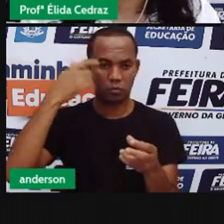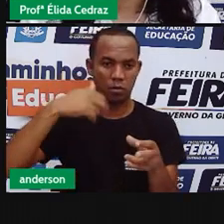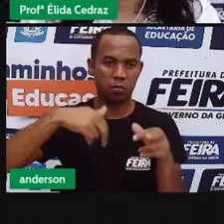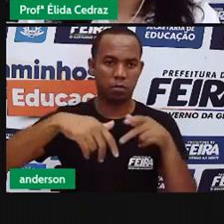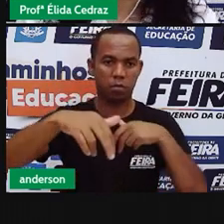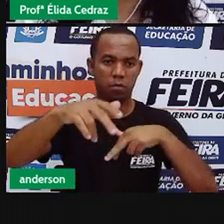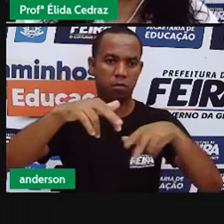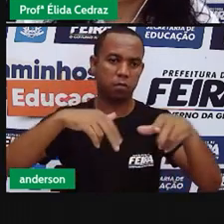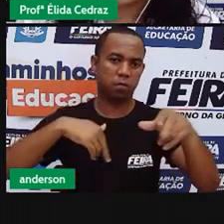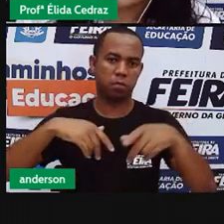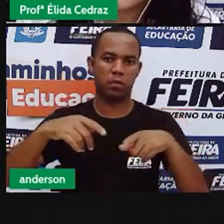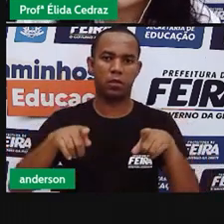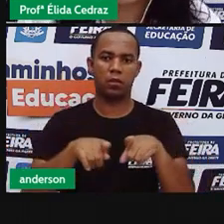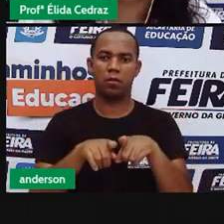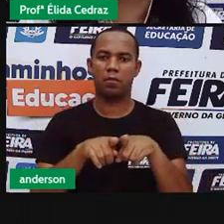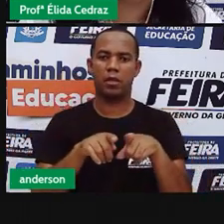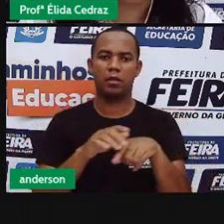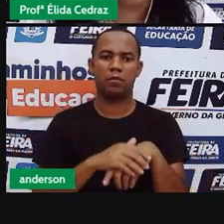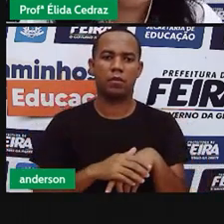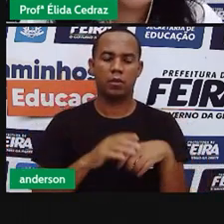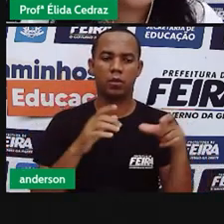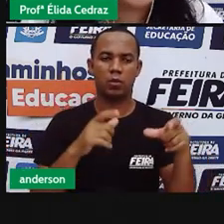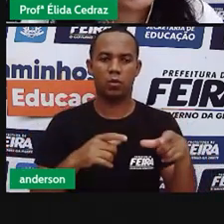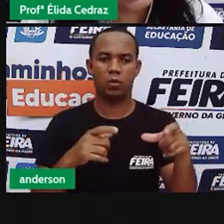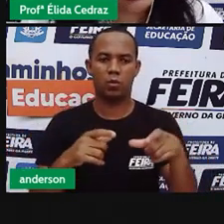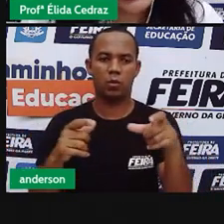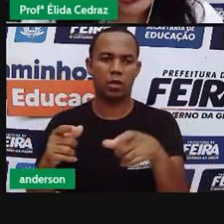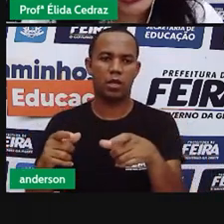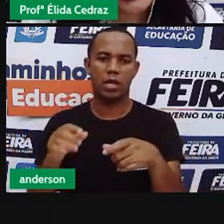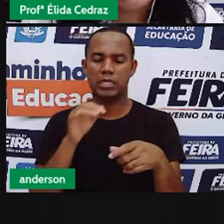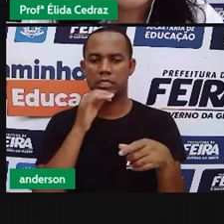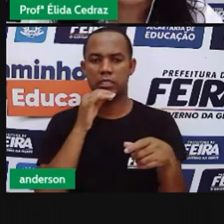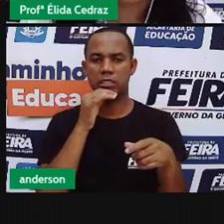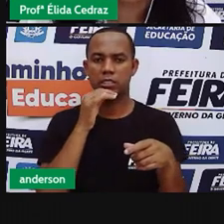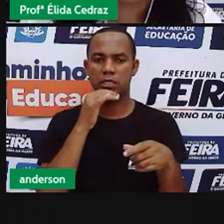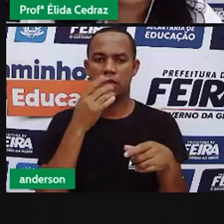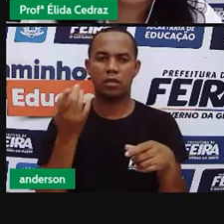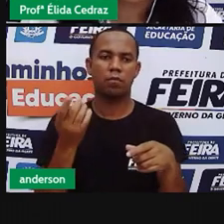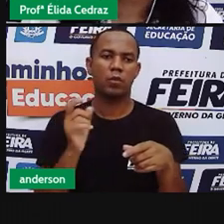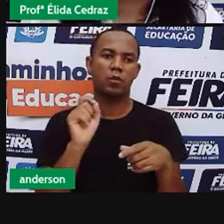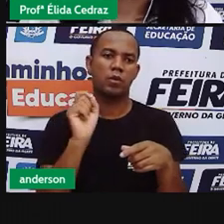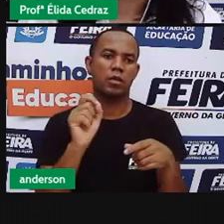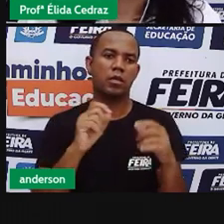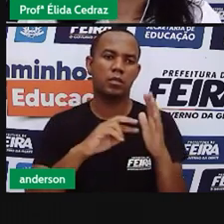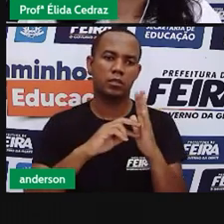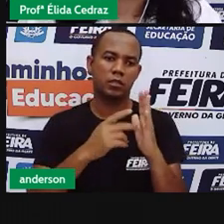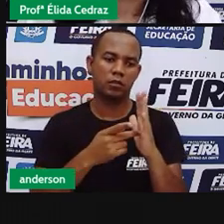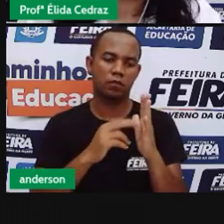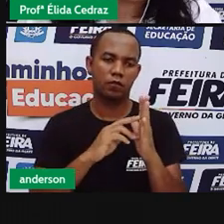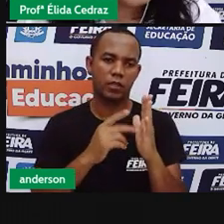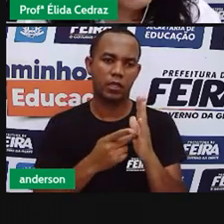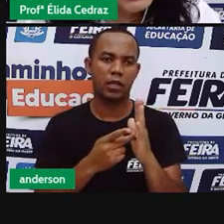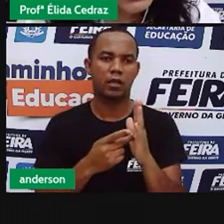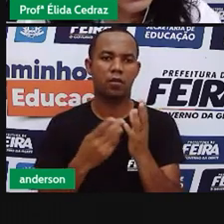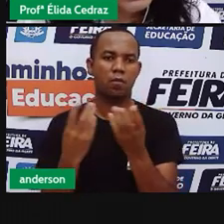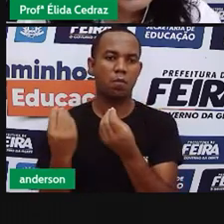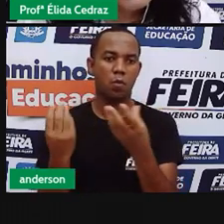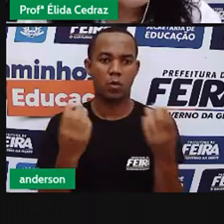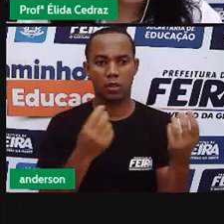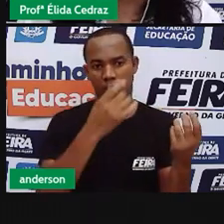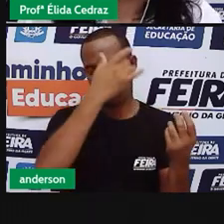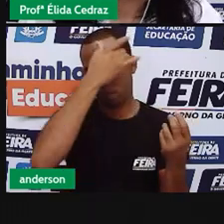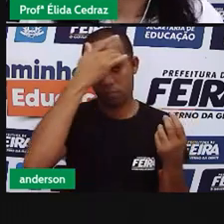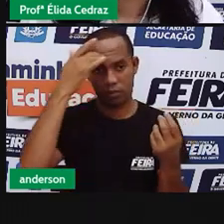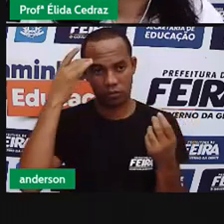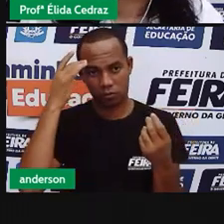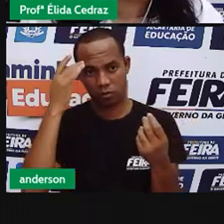pessoas. Espaço público e coletivo significa que muitas pessoas